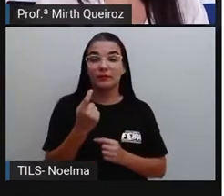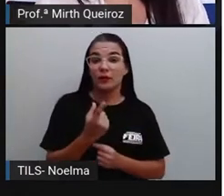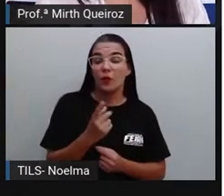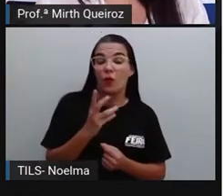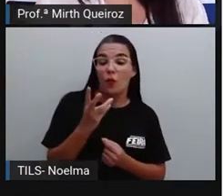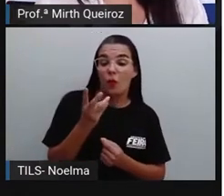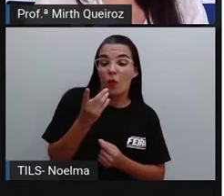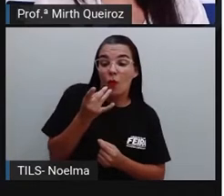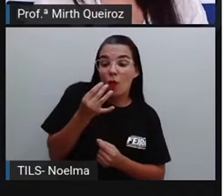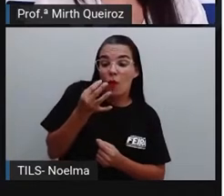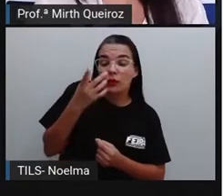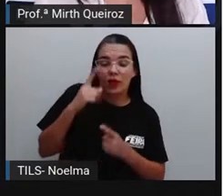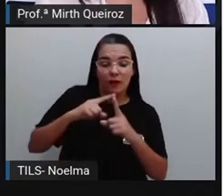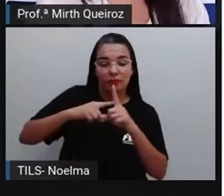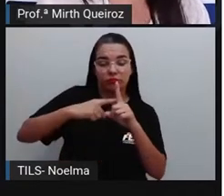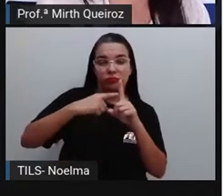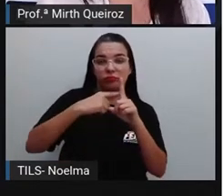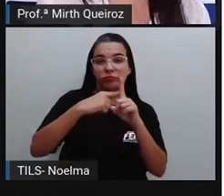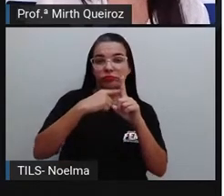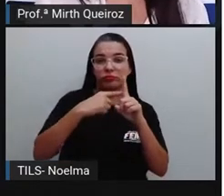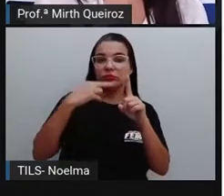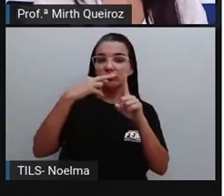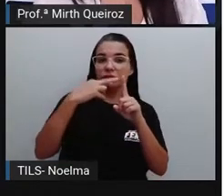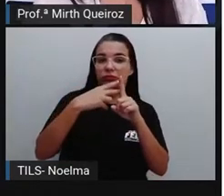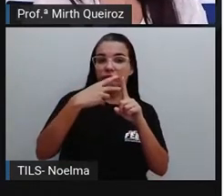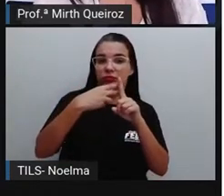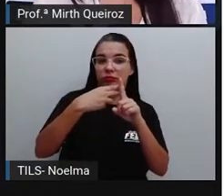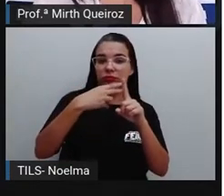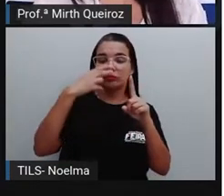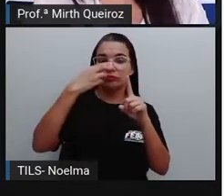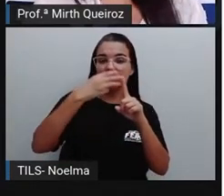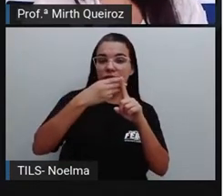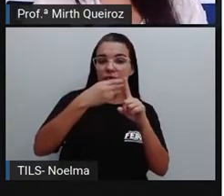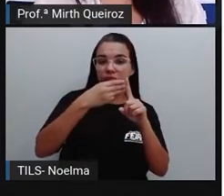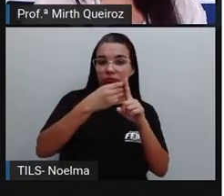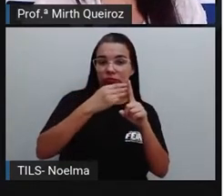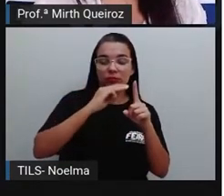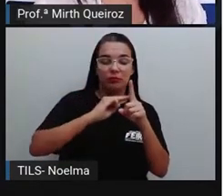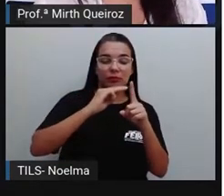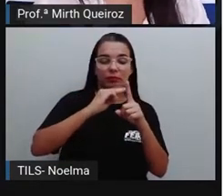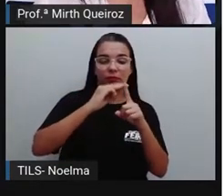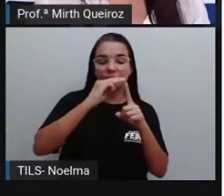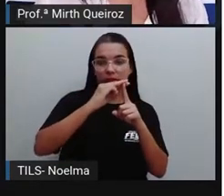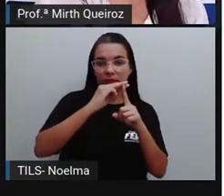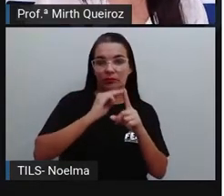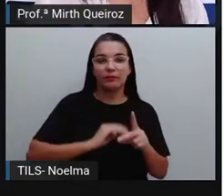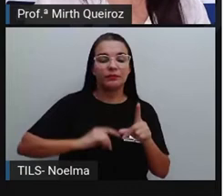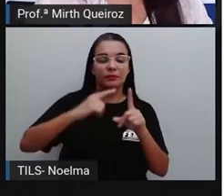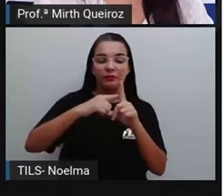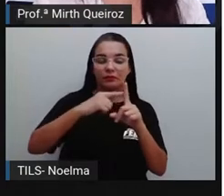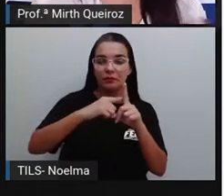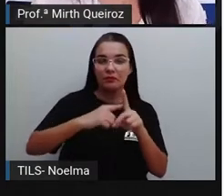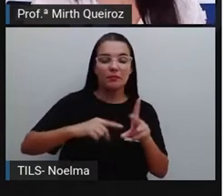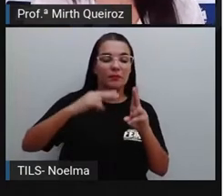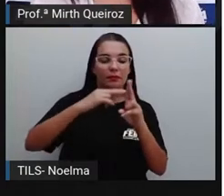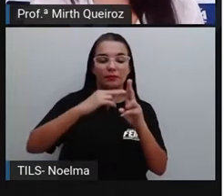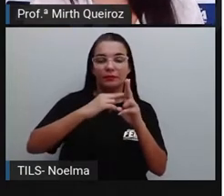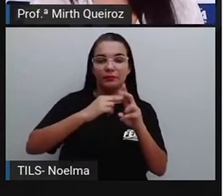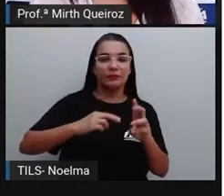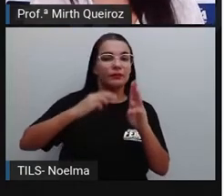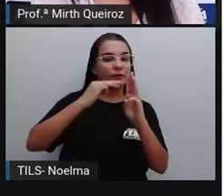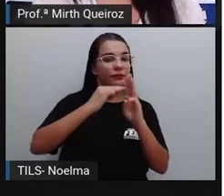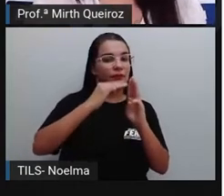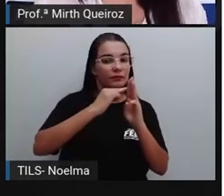contar unidades, dezenas, centenas e assim sucessivamente. Esses números, esses algarismos, são